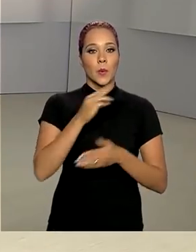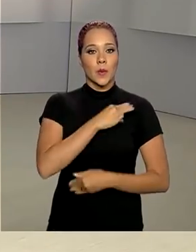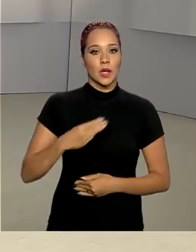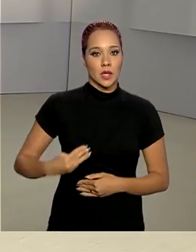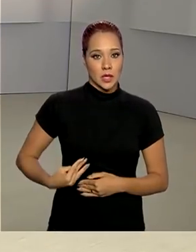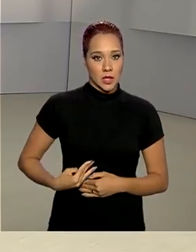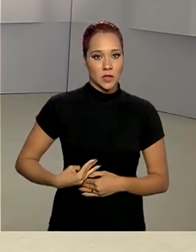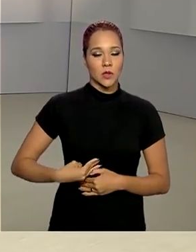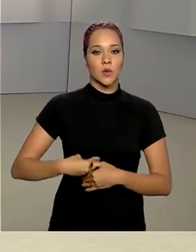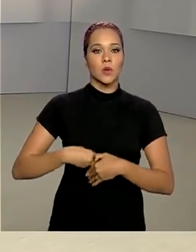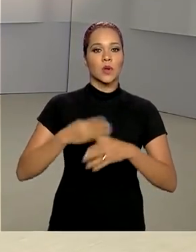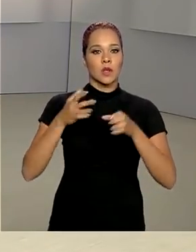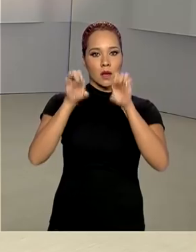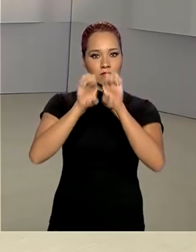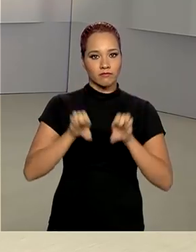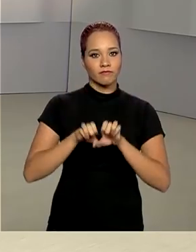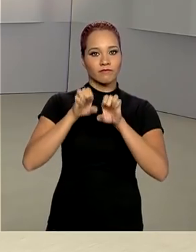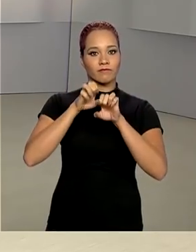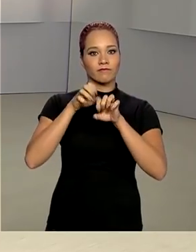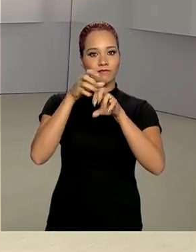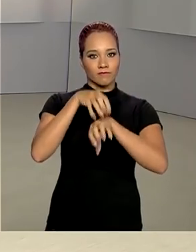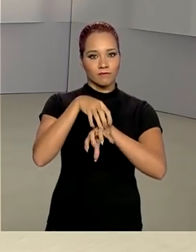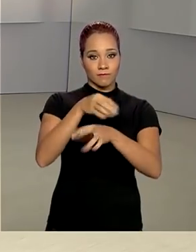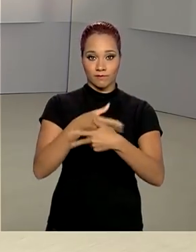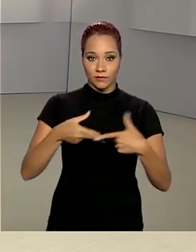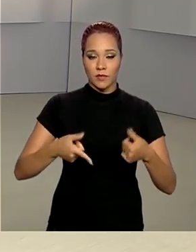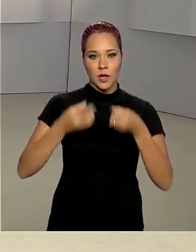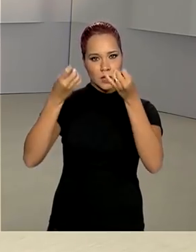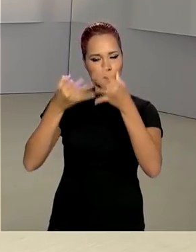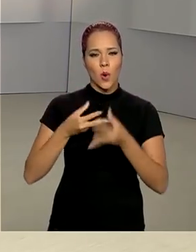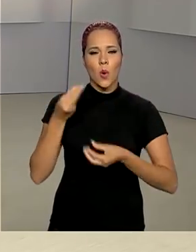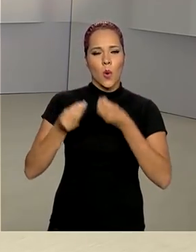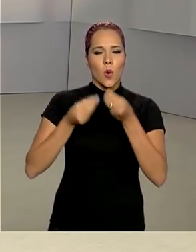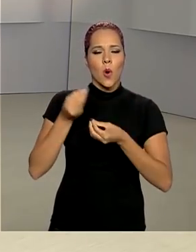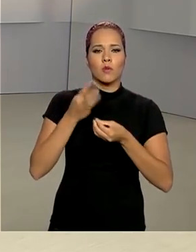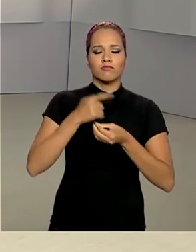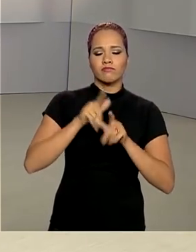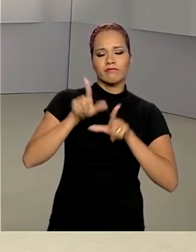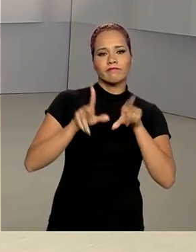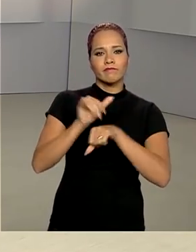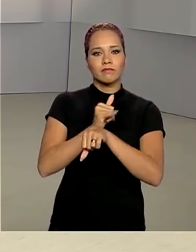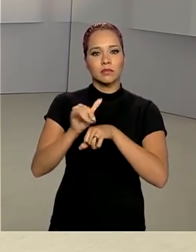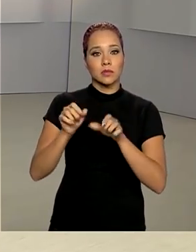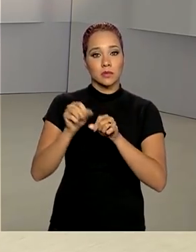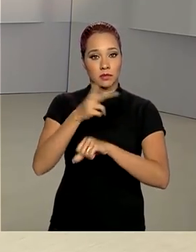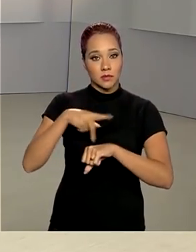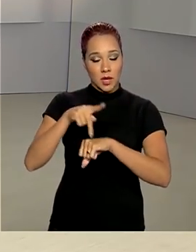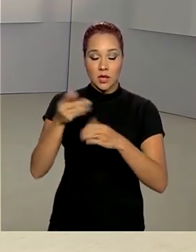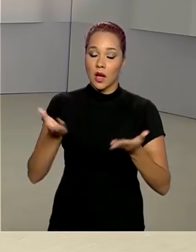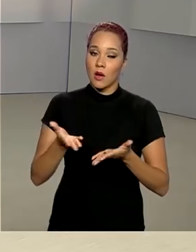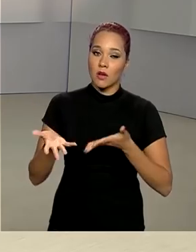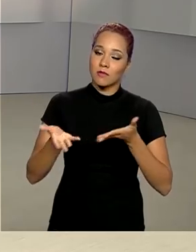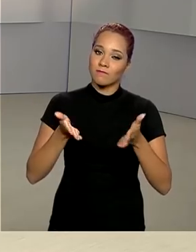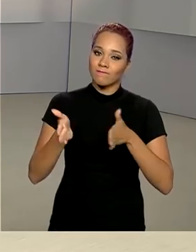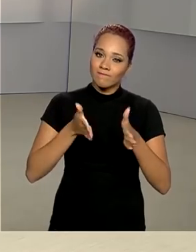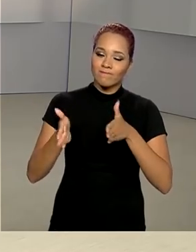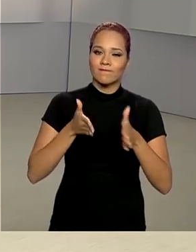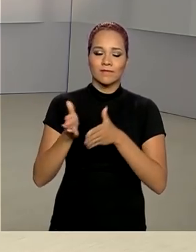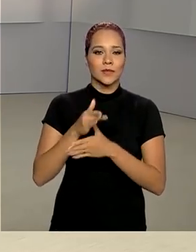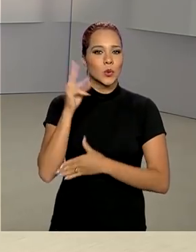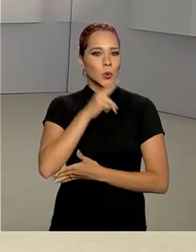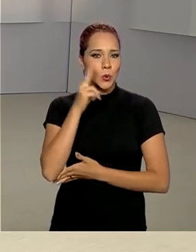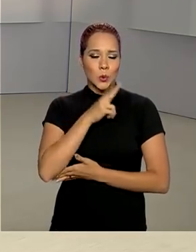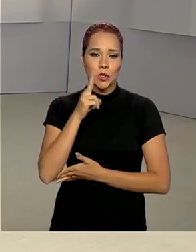Infraestrutura falou com exclusividade à TV Brasil sobre a logística que está sendo feita no país neste momento de emergência do